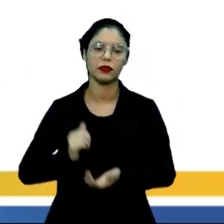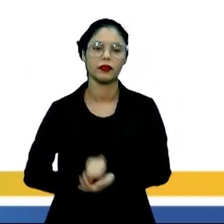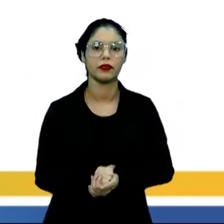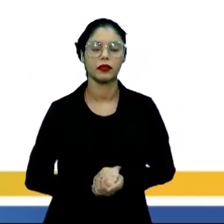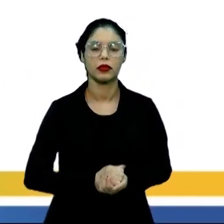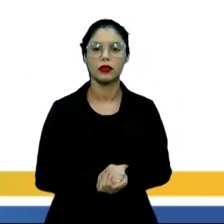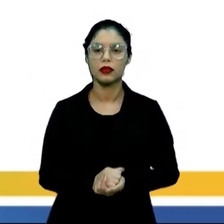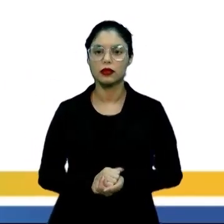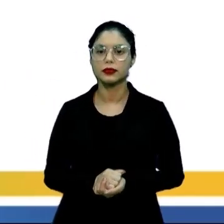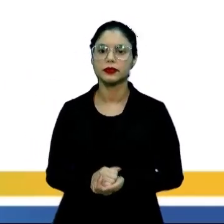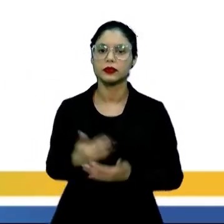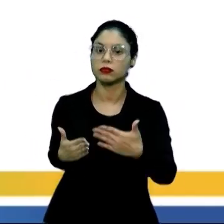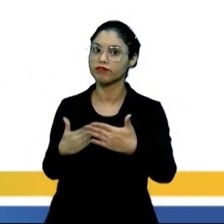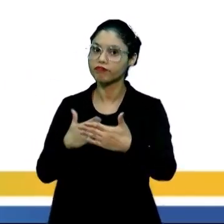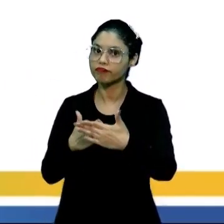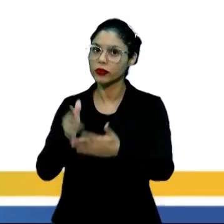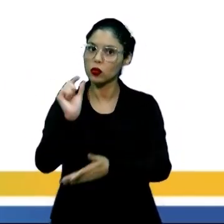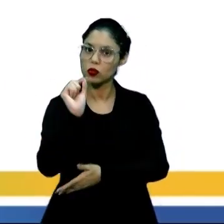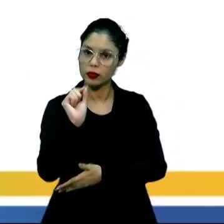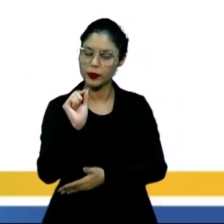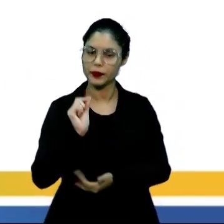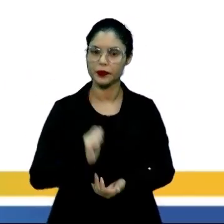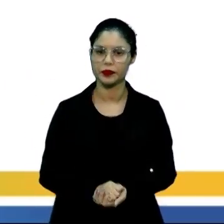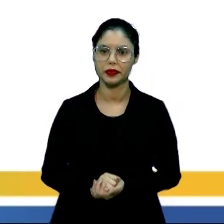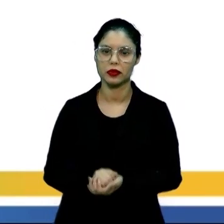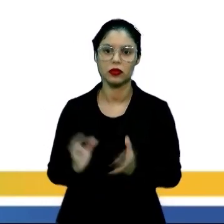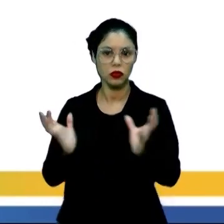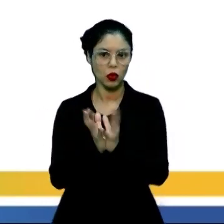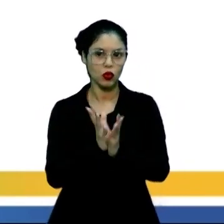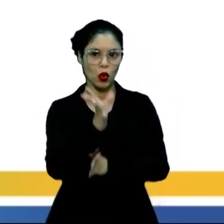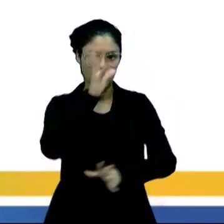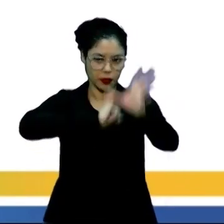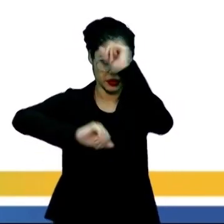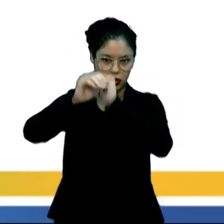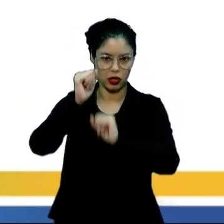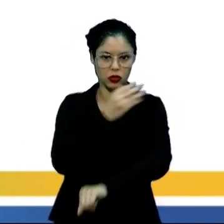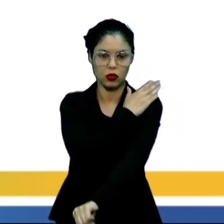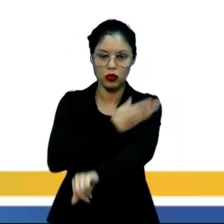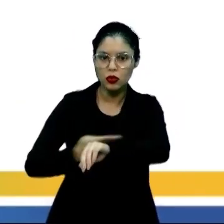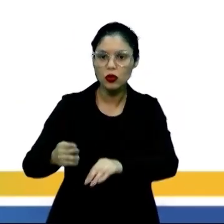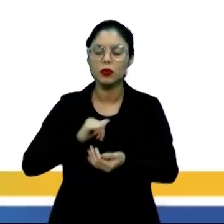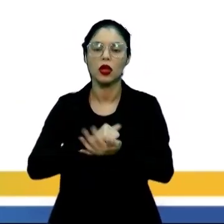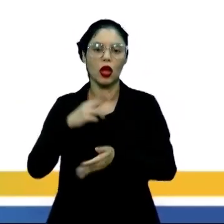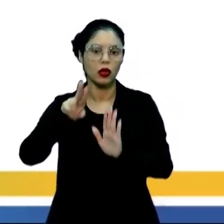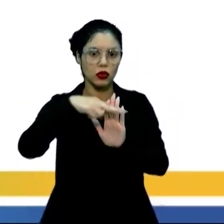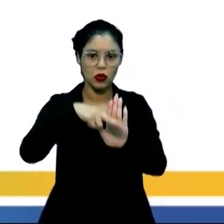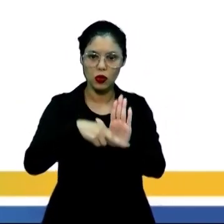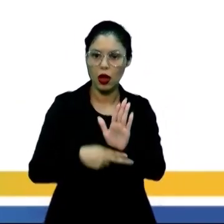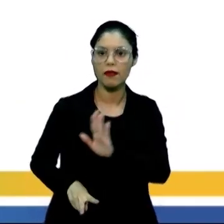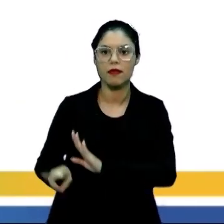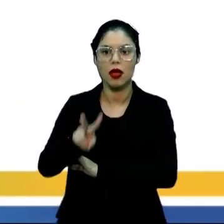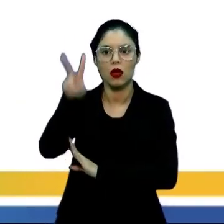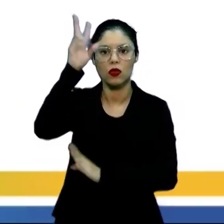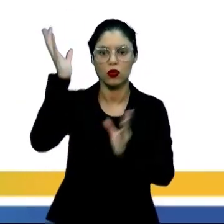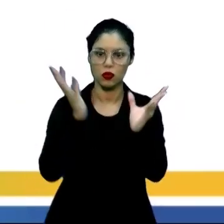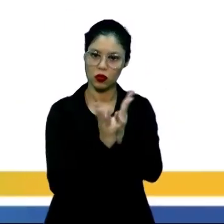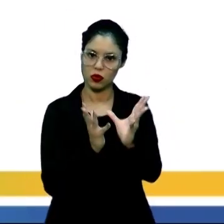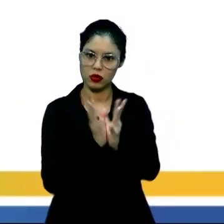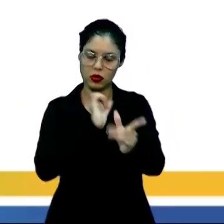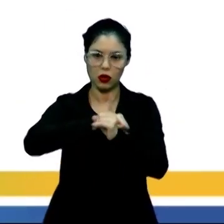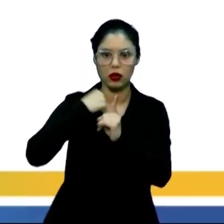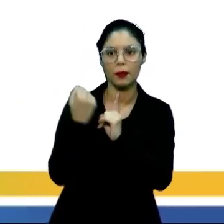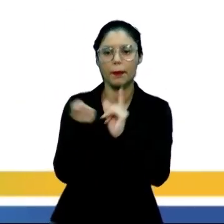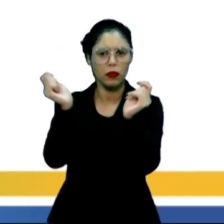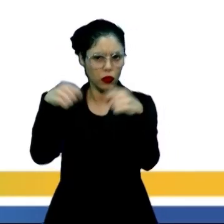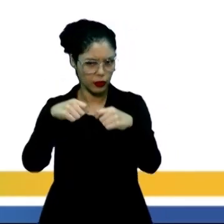efetivamente delimitar o que é cultura. É um conjunto de conhecimentos, costumes, normas e valores que um grupo ou